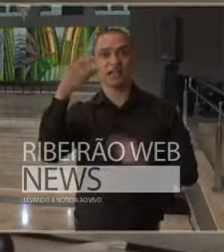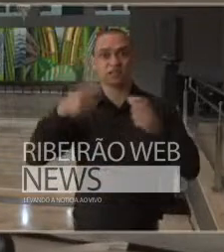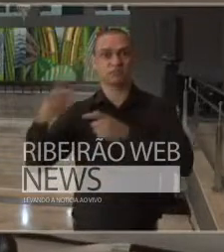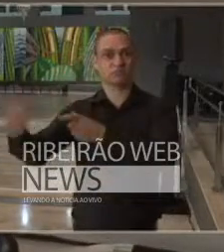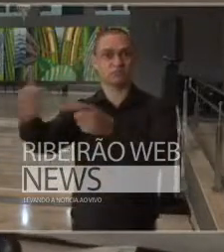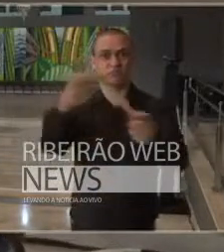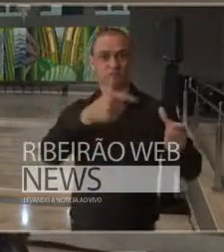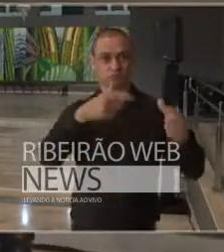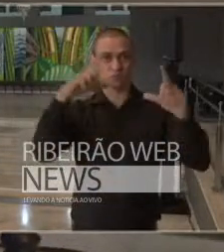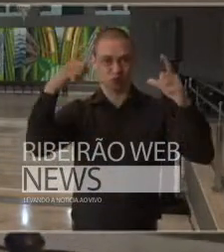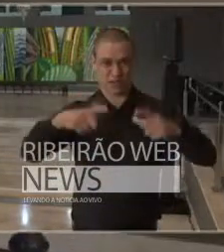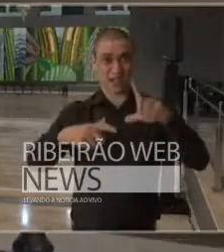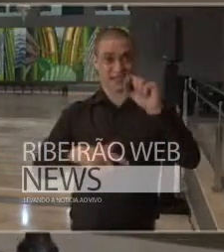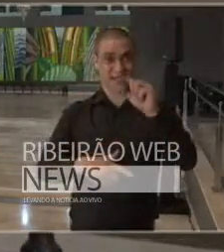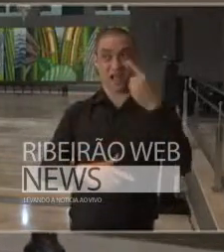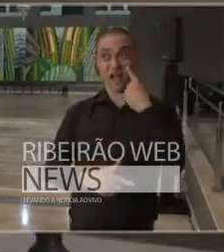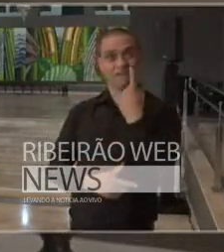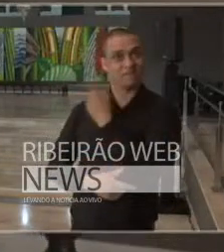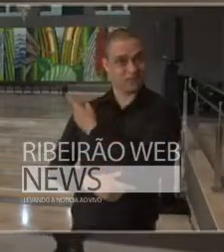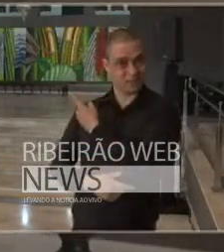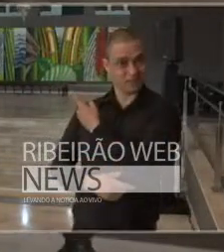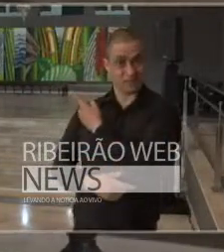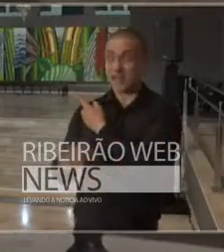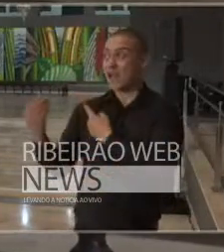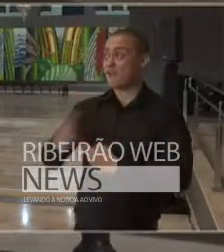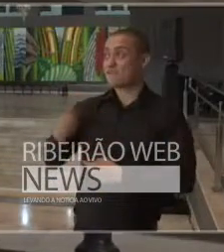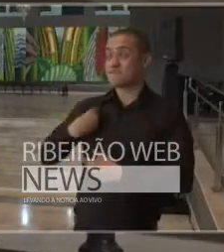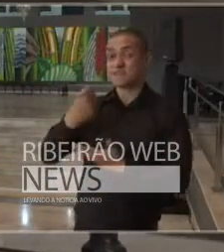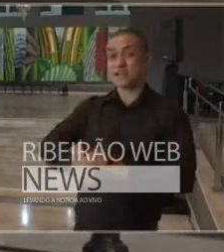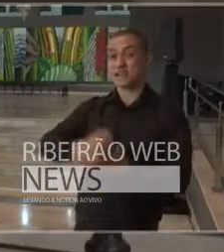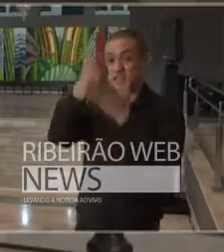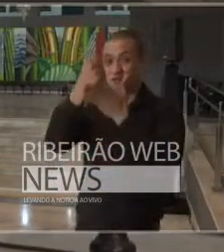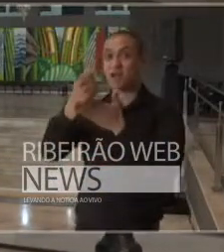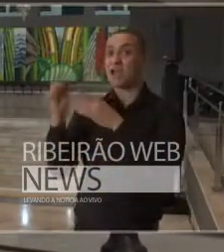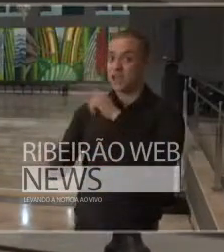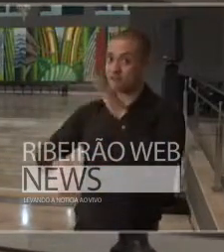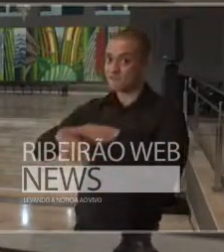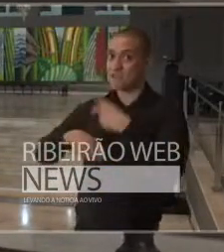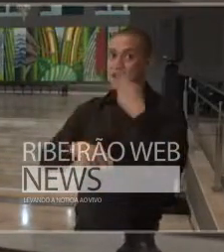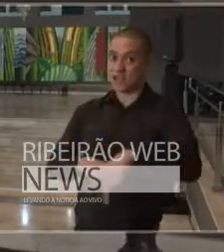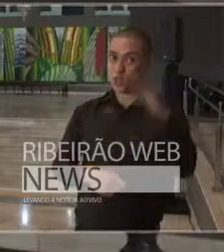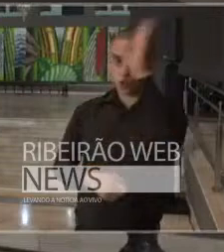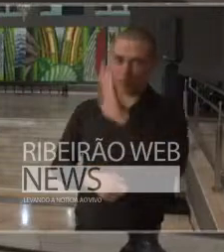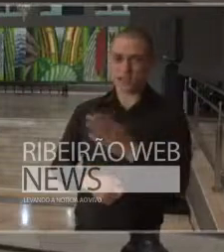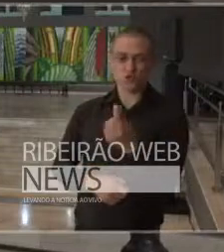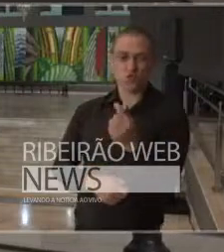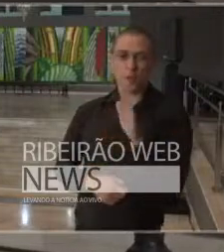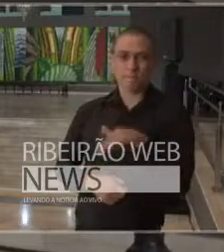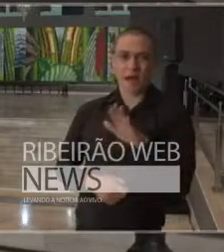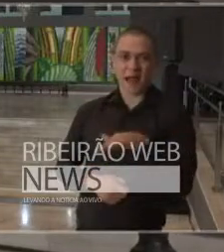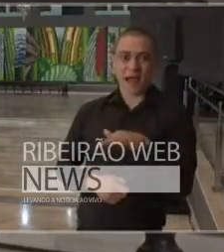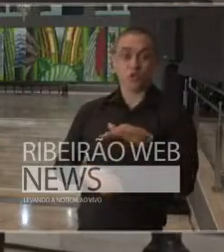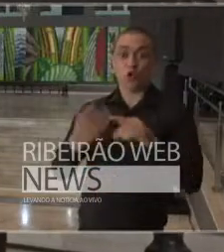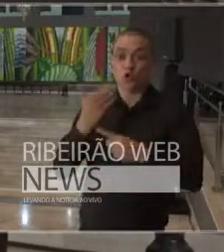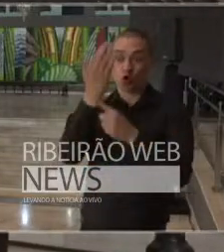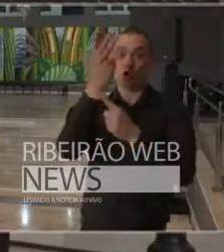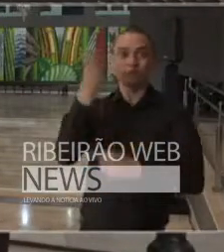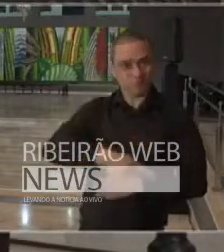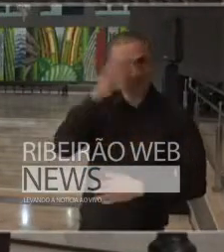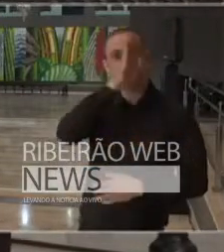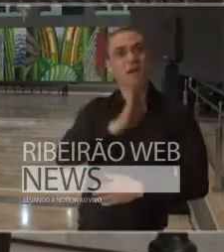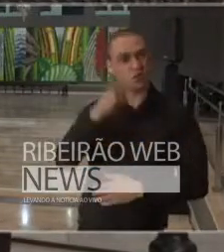terapia intensiva para salvar vidas o equipamento nacional de baixo custo com toda a tecnologia